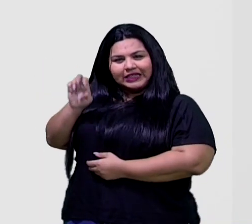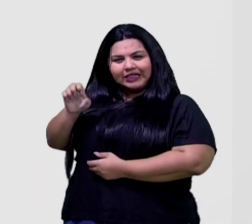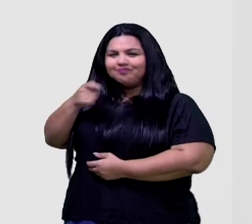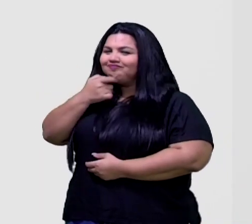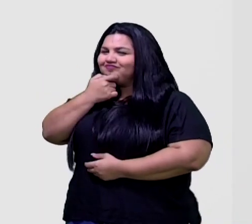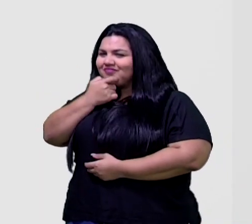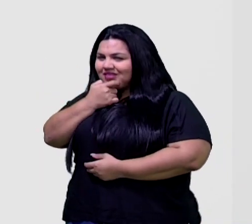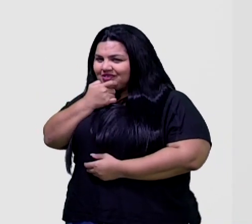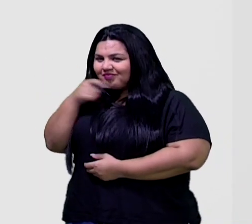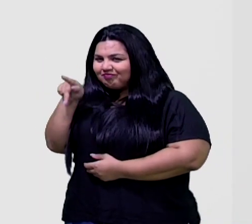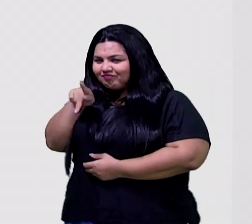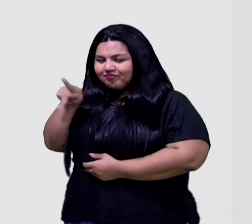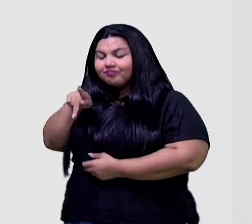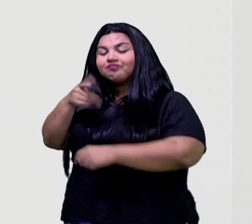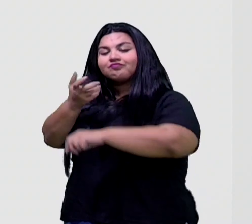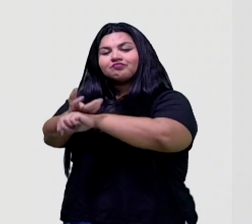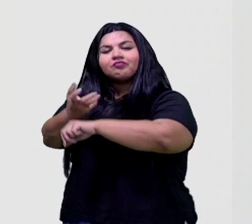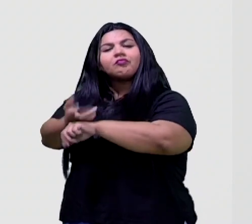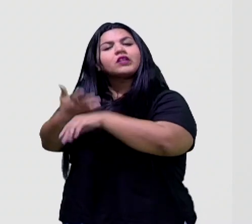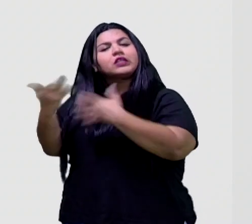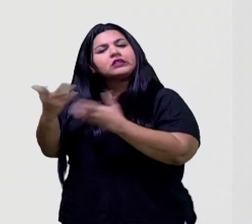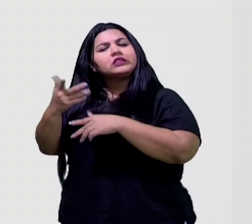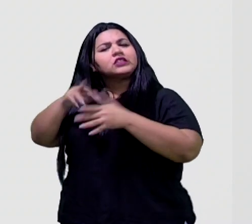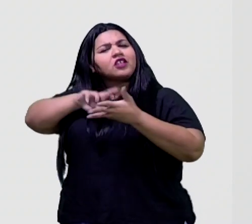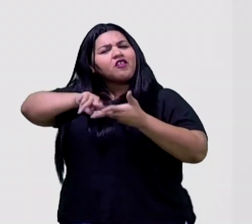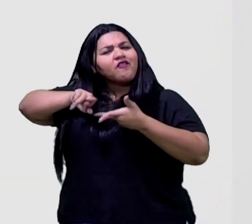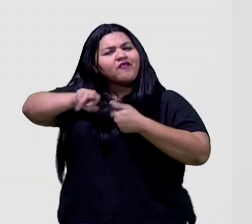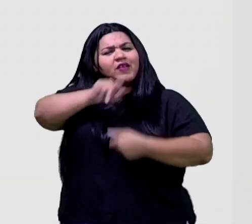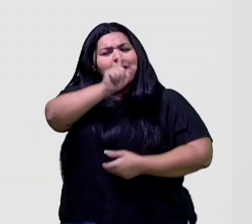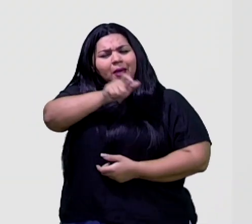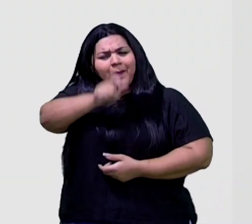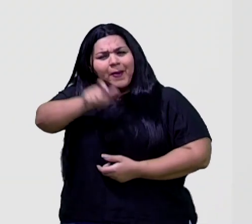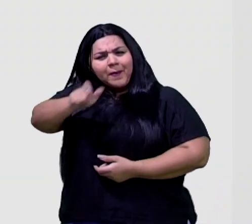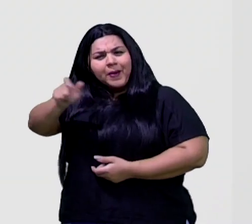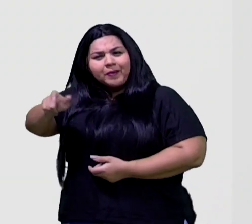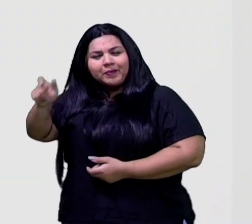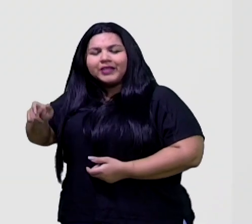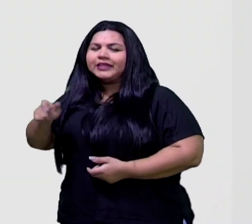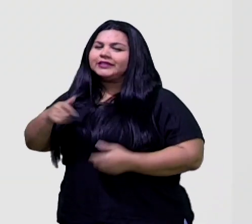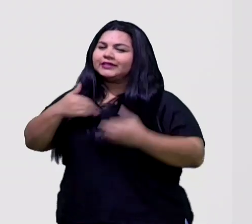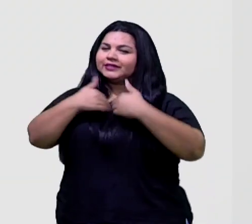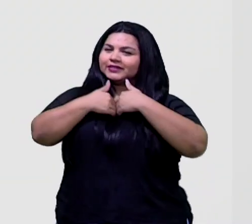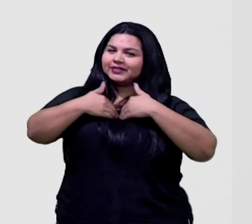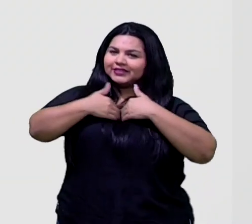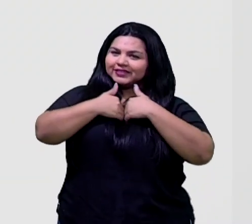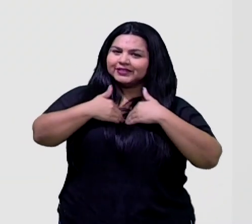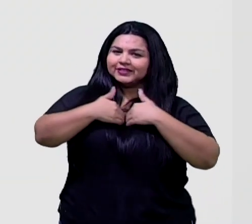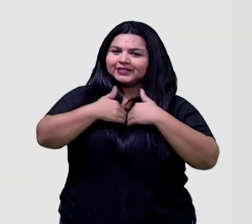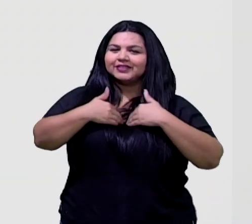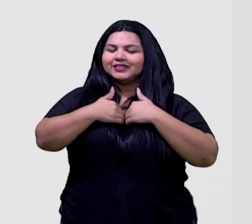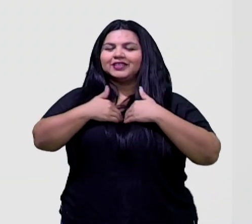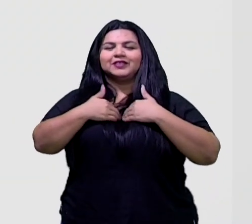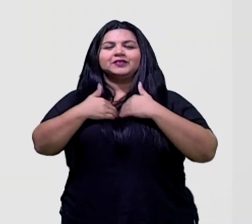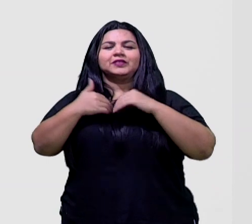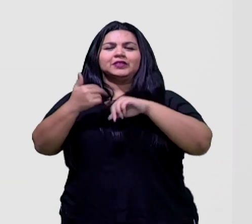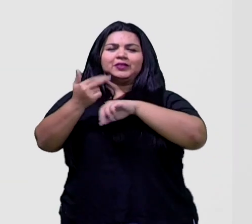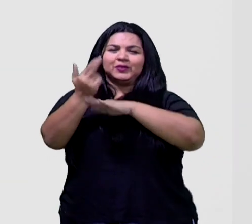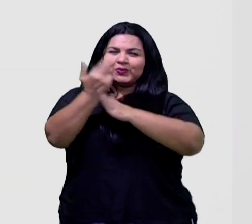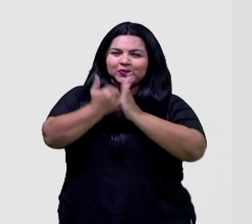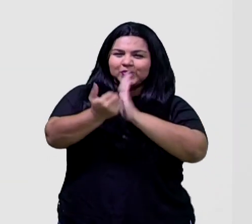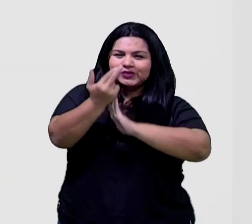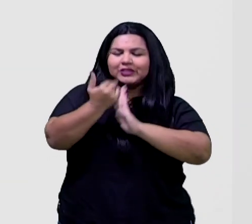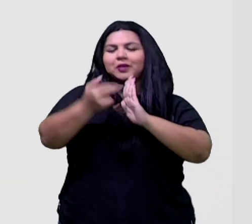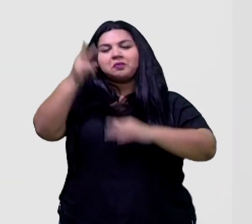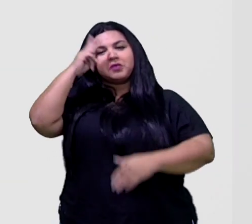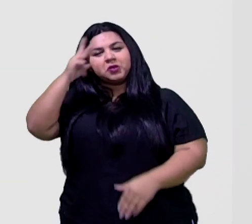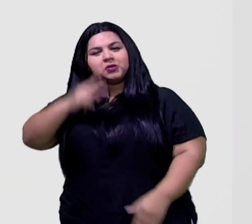É uma animação, não é? Com diversos personagens aí, não é? Animados, animais que estão animados. Tem todo um enredo. É